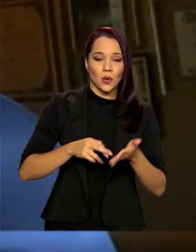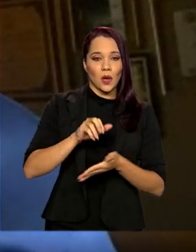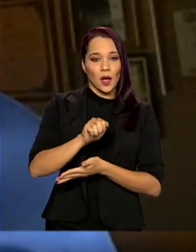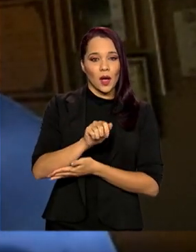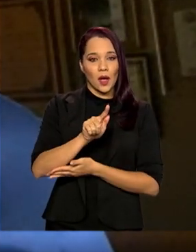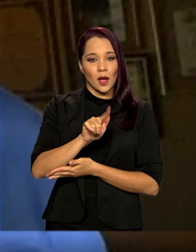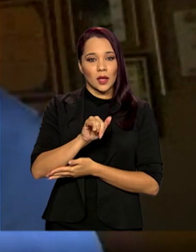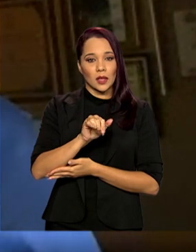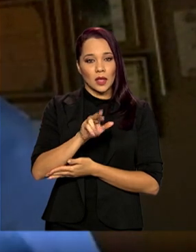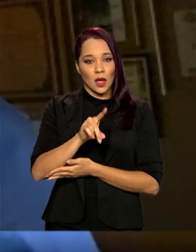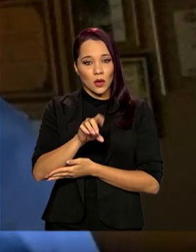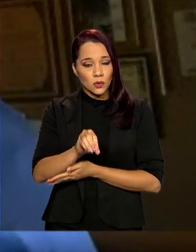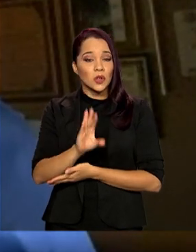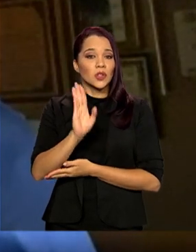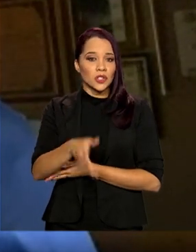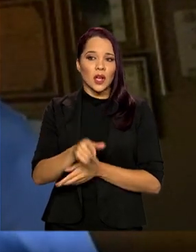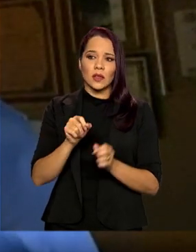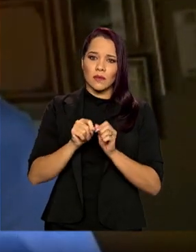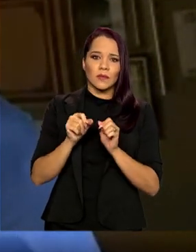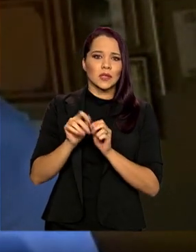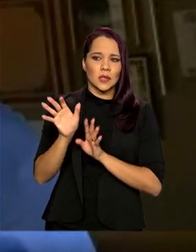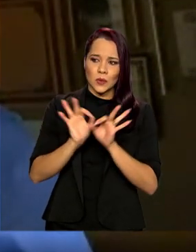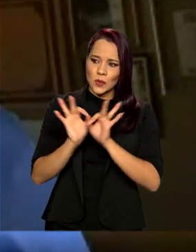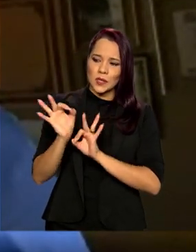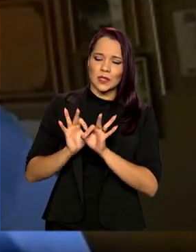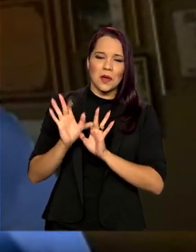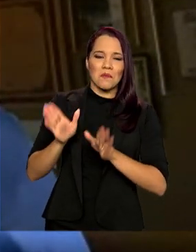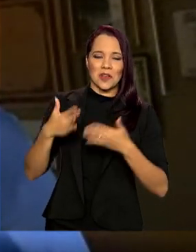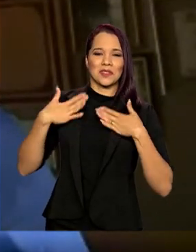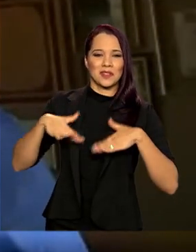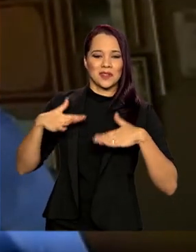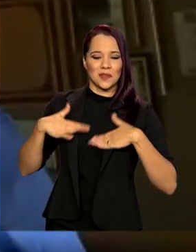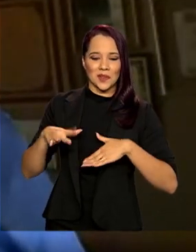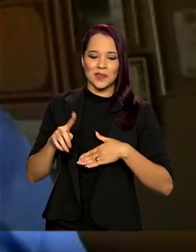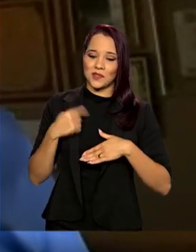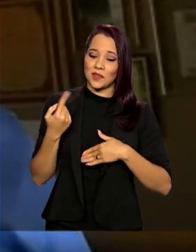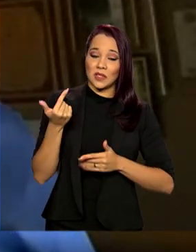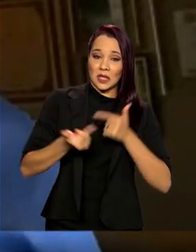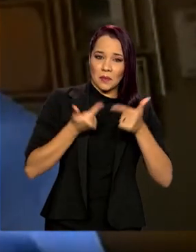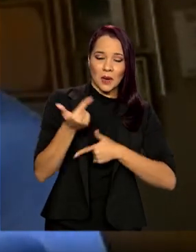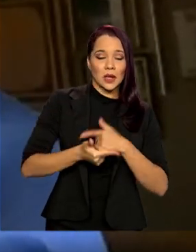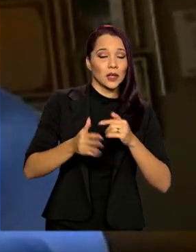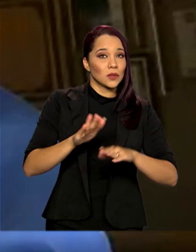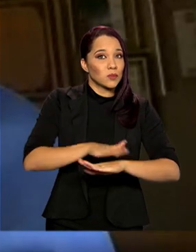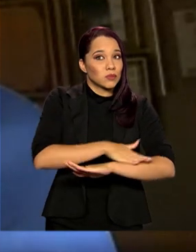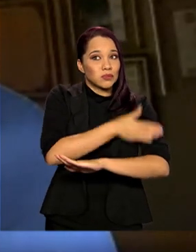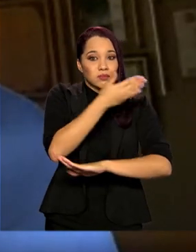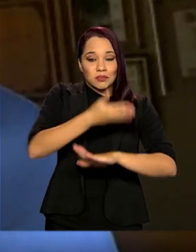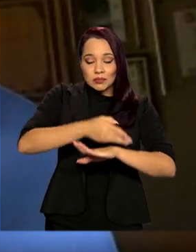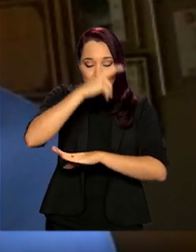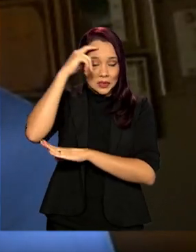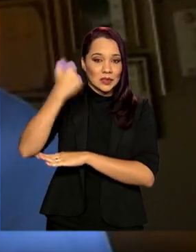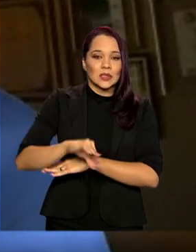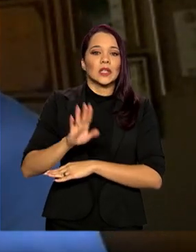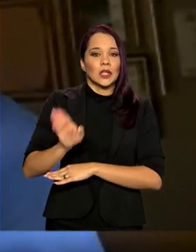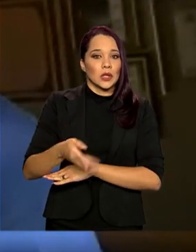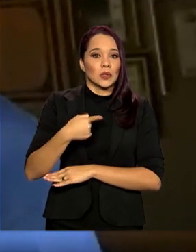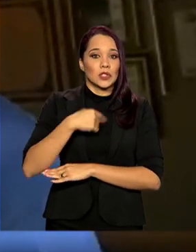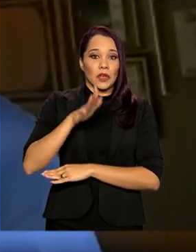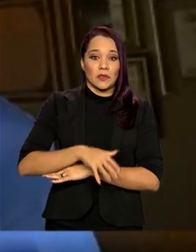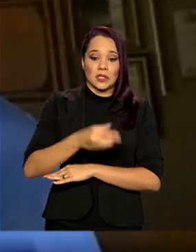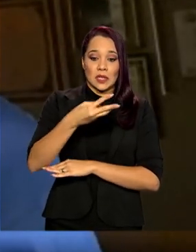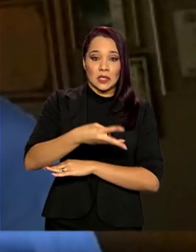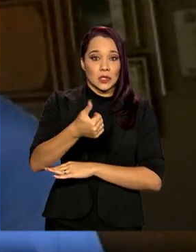Ribeiro, já está fazendo essa conciliação. Fique tranquilo. Nós estamos trabalhando dia e noite. Eu já fiz 318